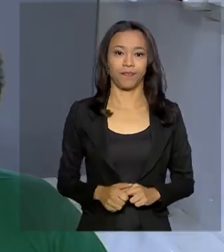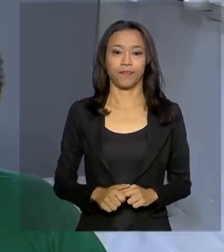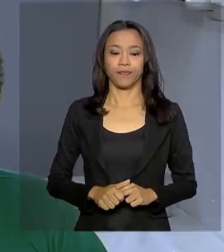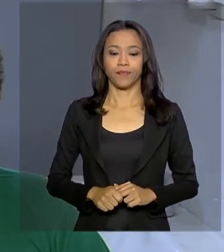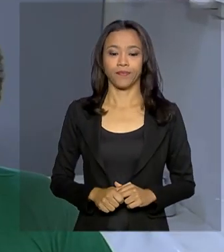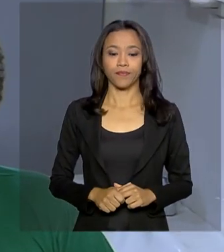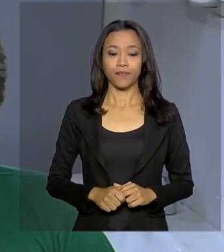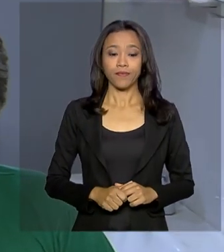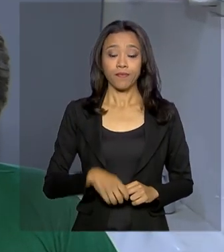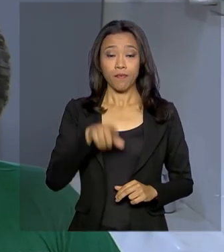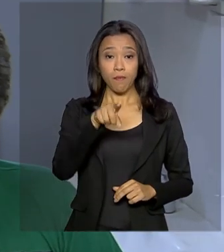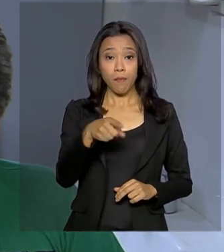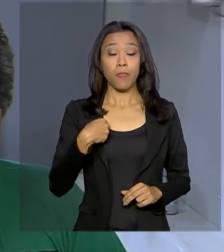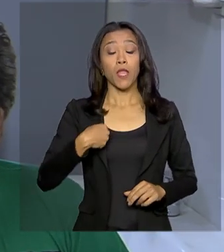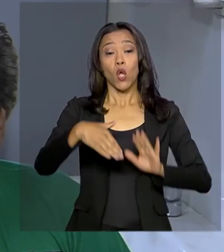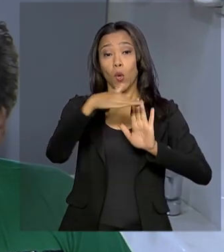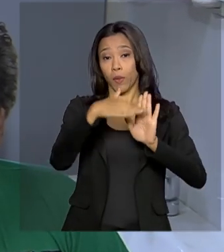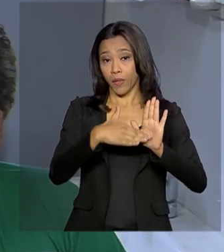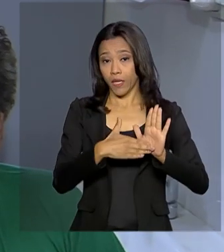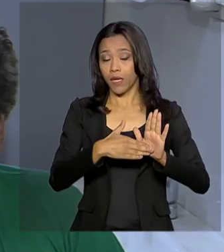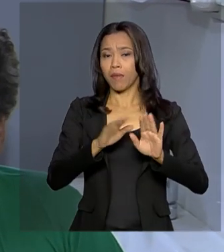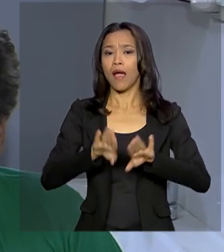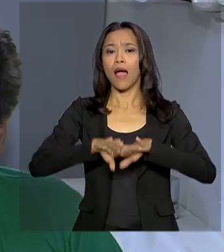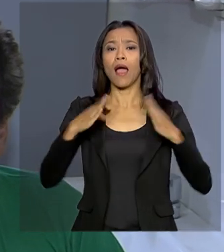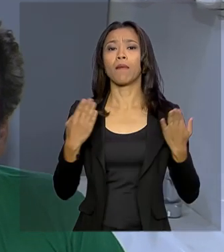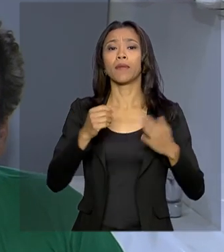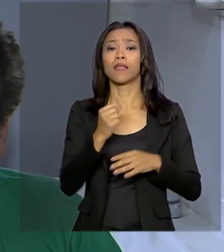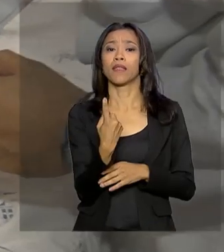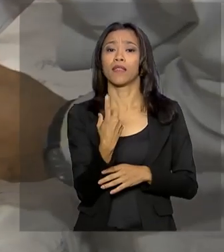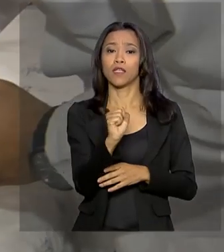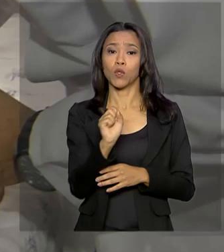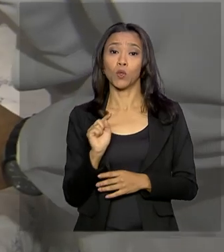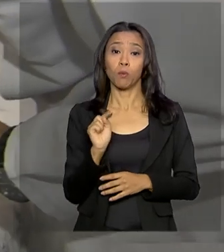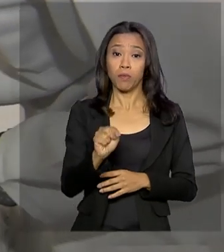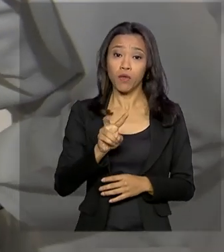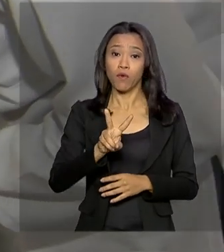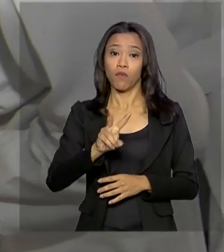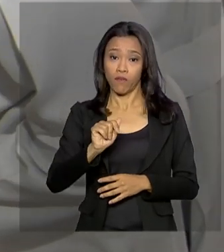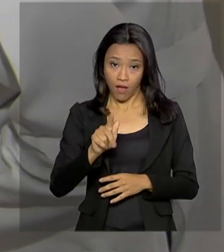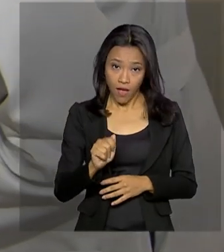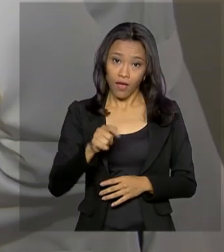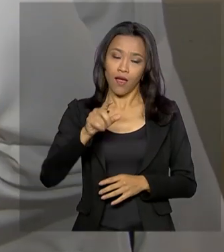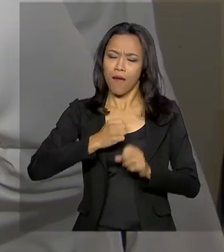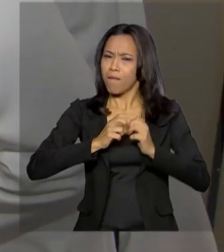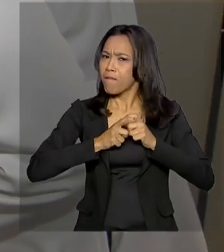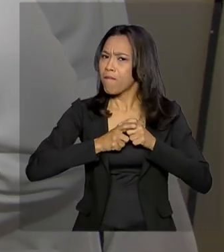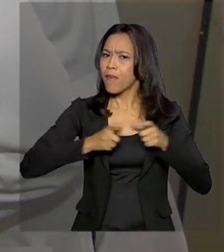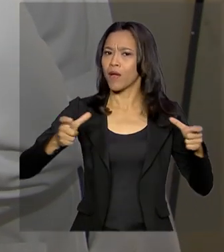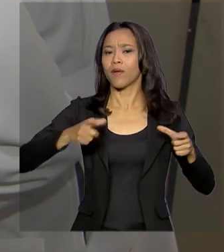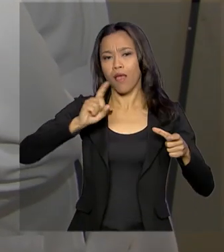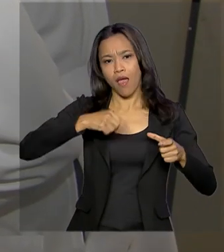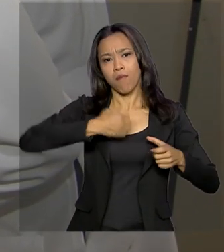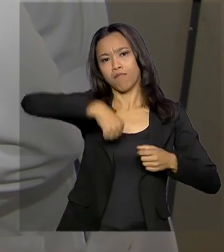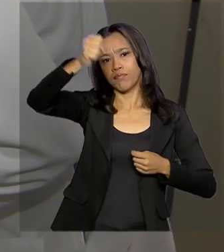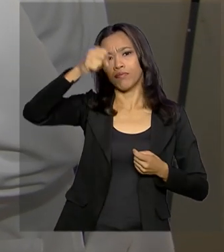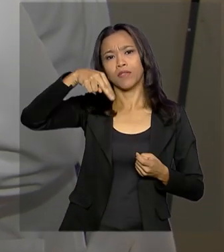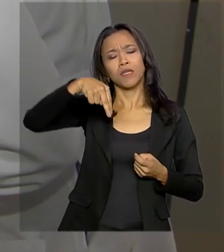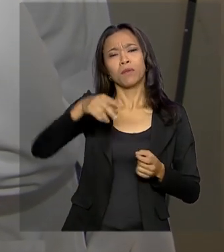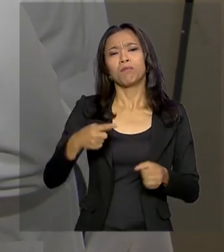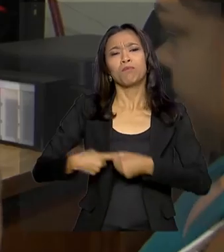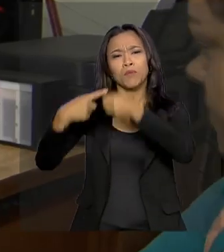O programa abre 18 mil vagas para médicos. A maioria será direcionada aos municípios mais